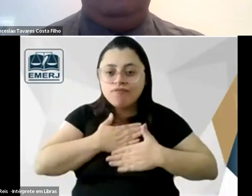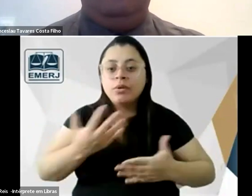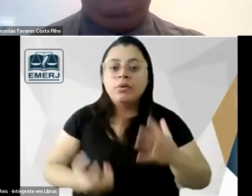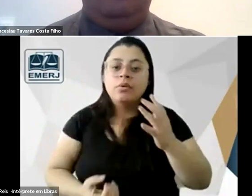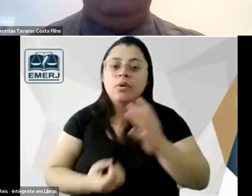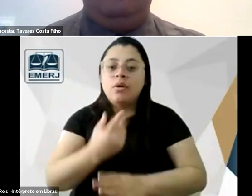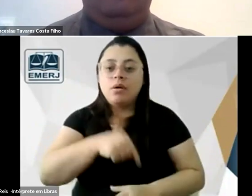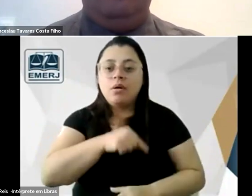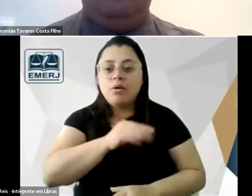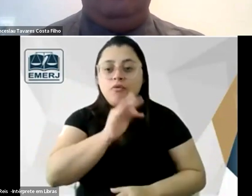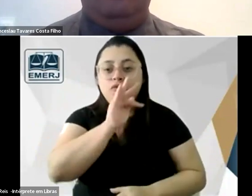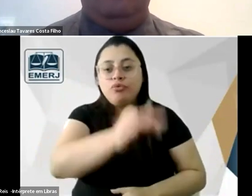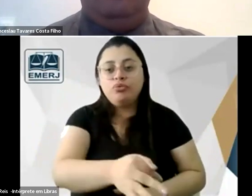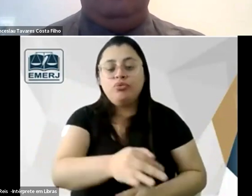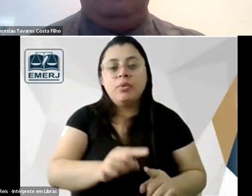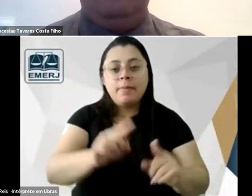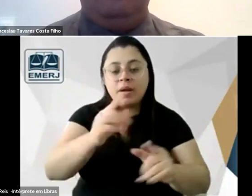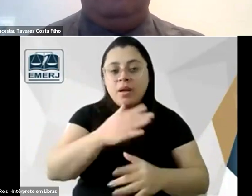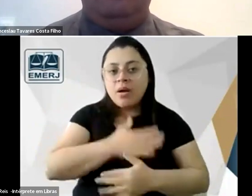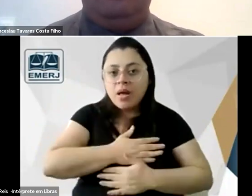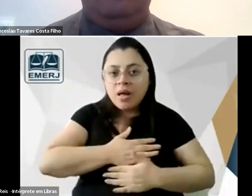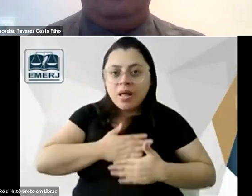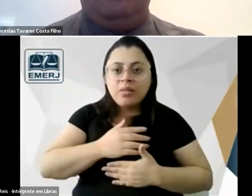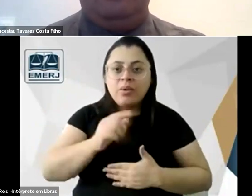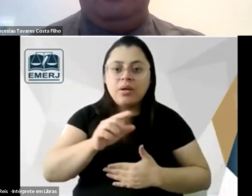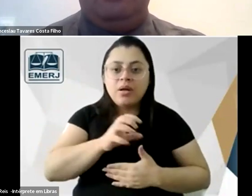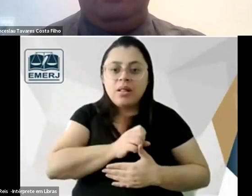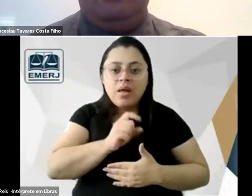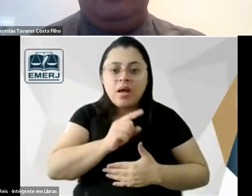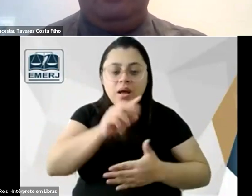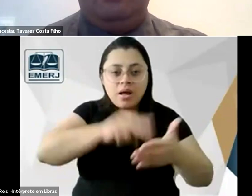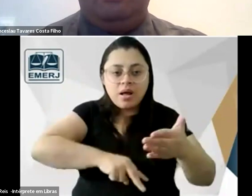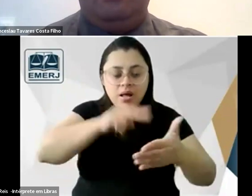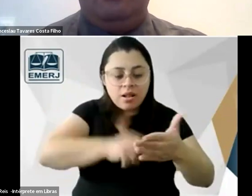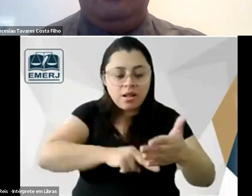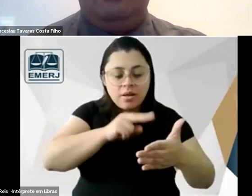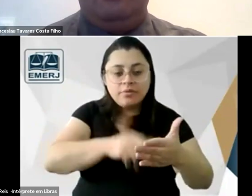que fossem feitos no futuro e adoraria ler e eventualmente citar também outras